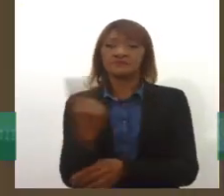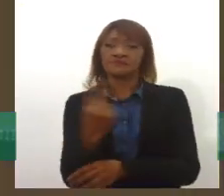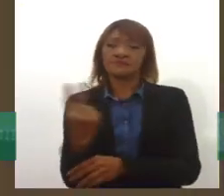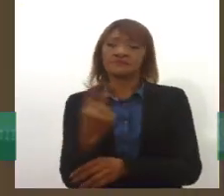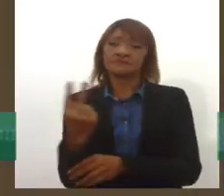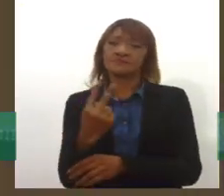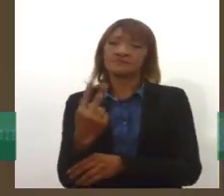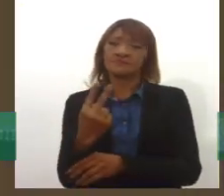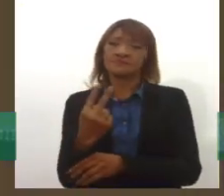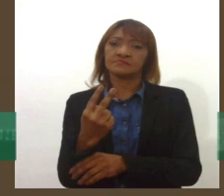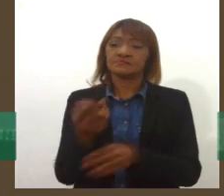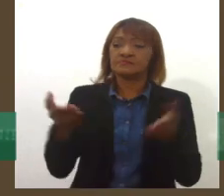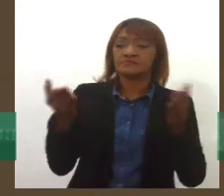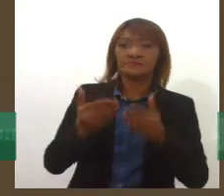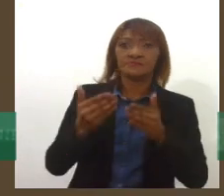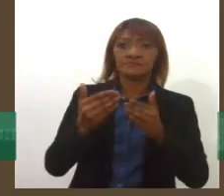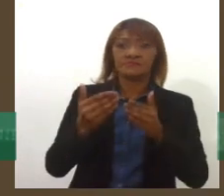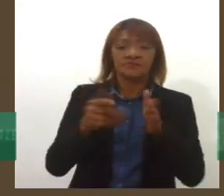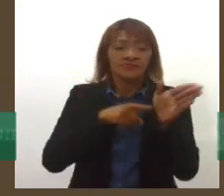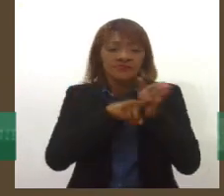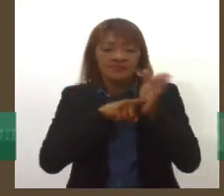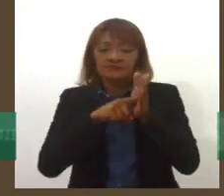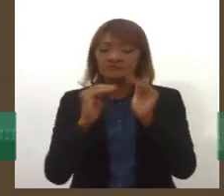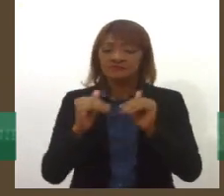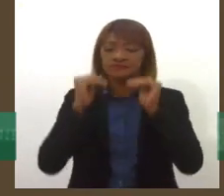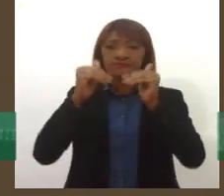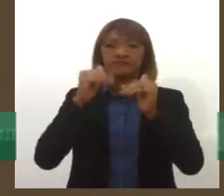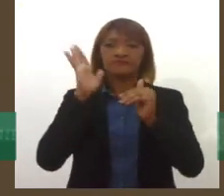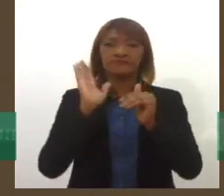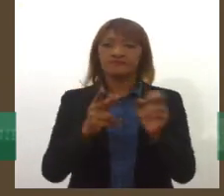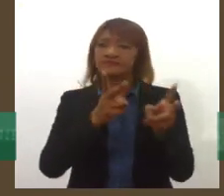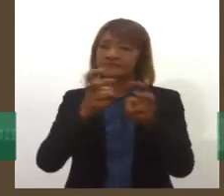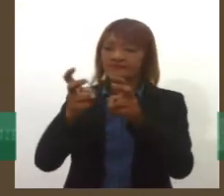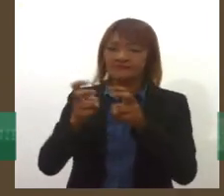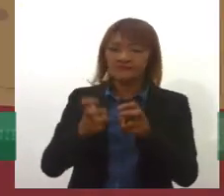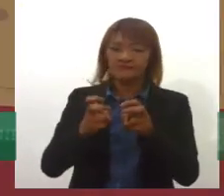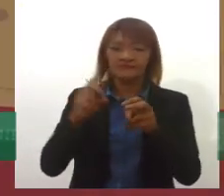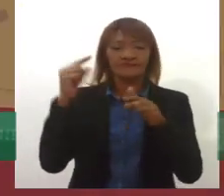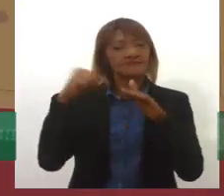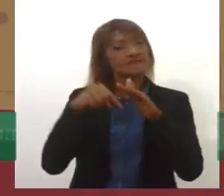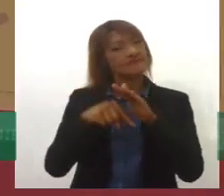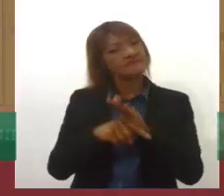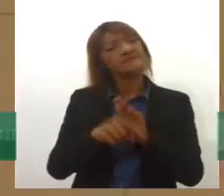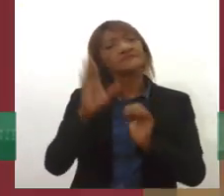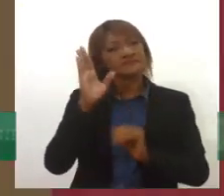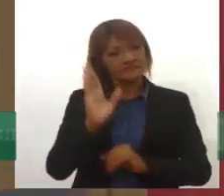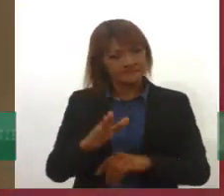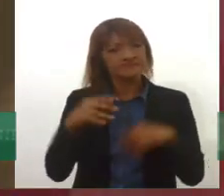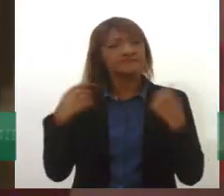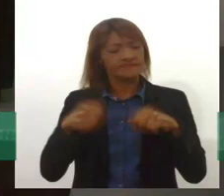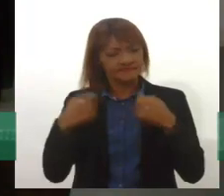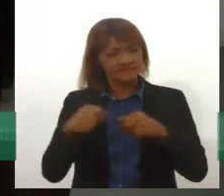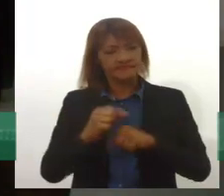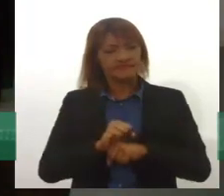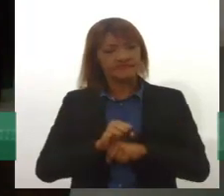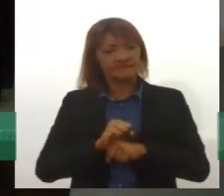Com os avanços em pesquisas, esses tratamentos estão cada vez mais eficazes e precisos.